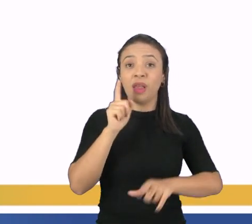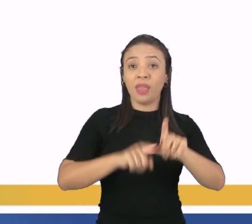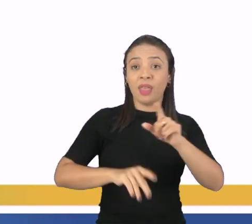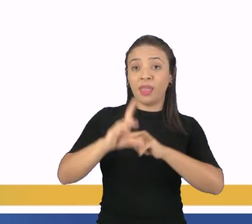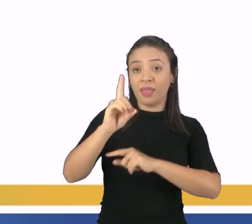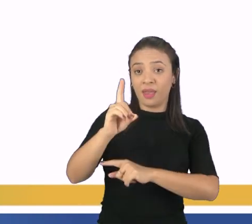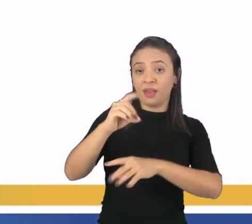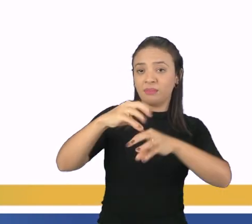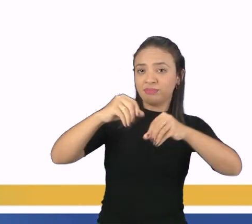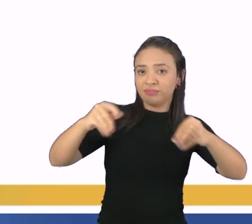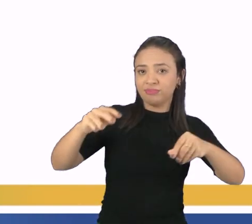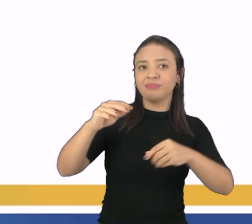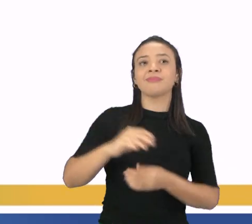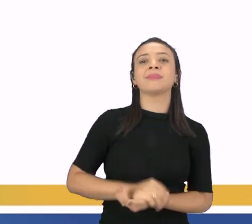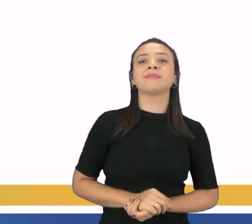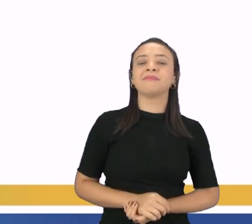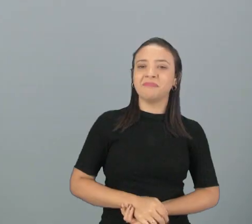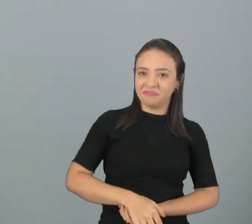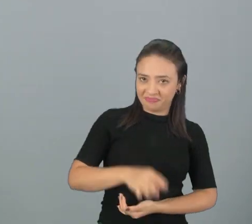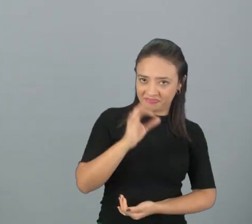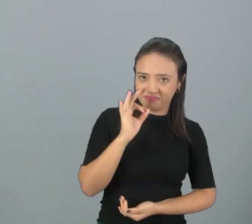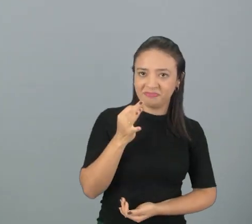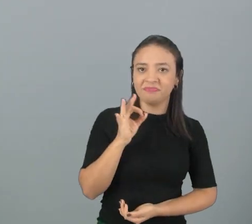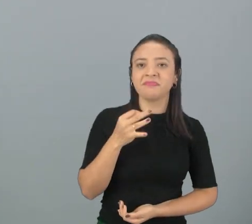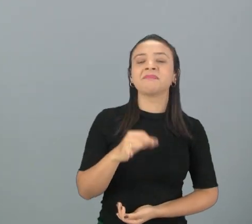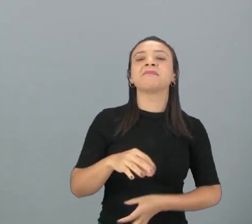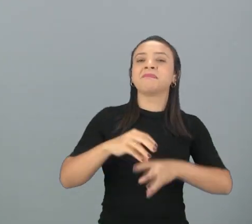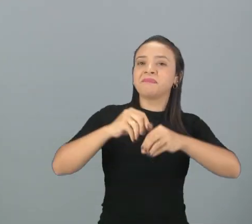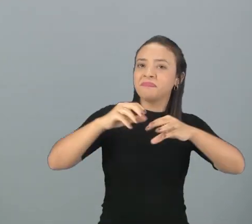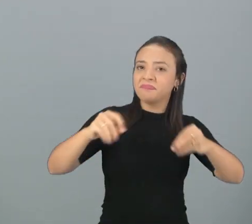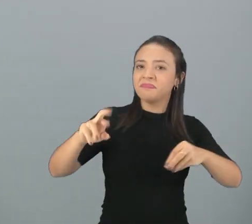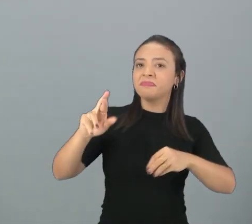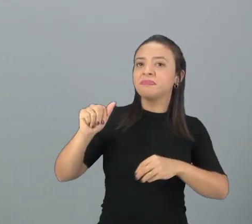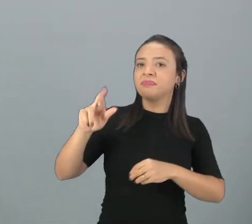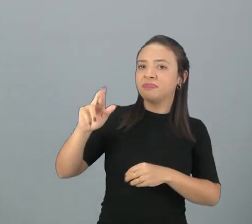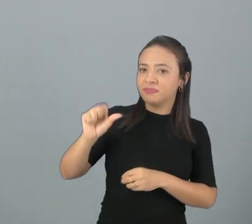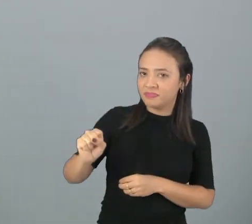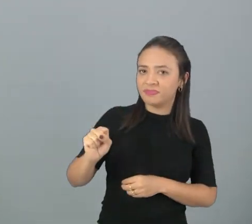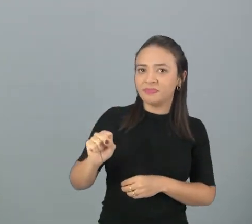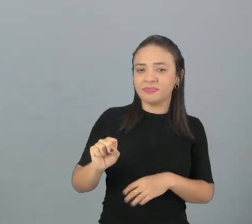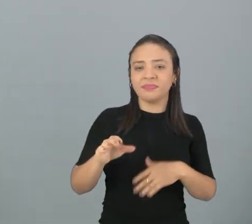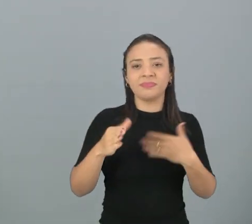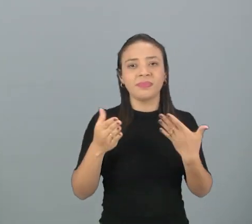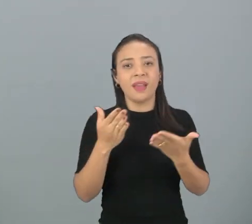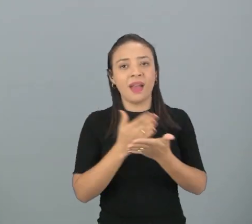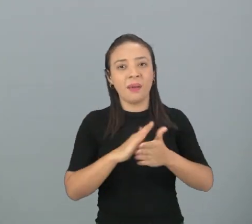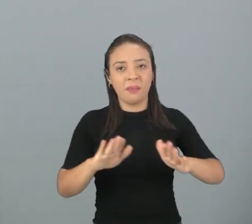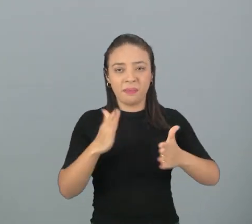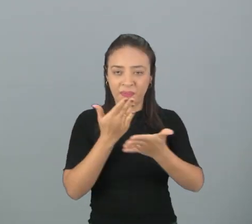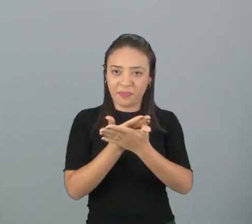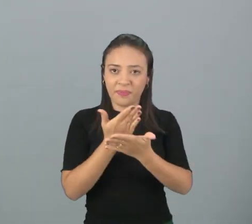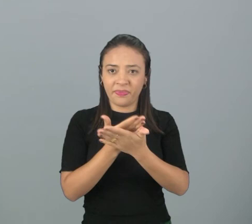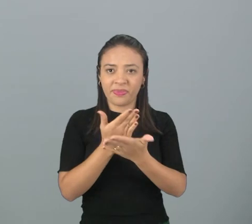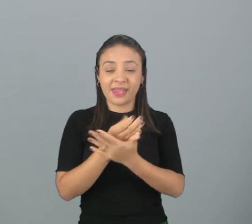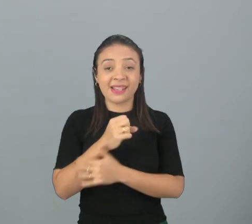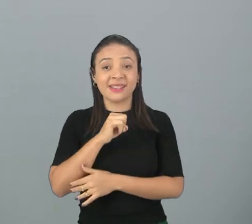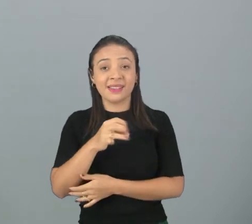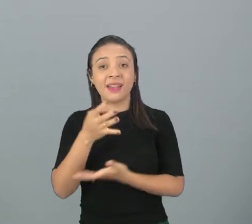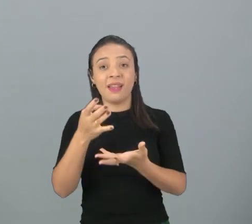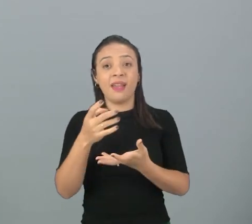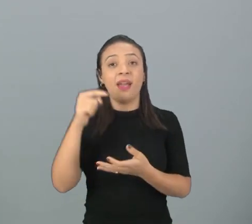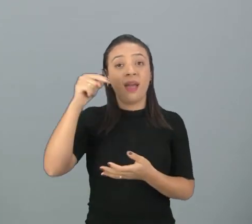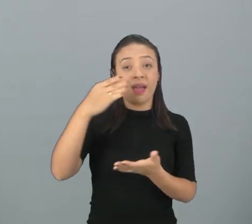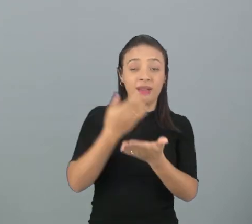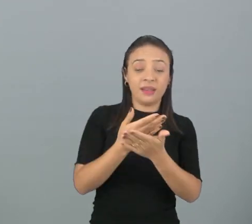certa é a letra D tá certo são as terras raras então com isso nós encerramos nossa aula de hoje se você quiser